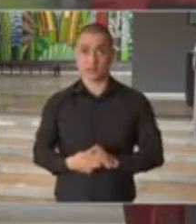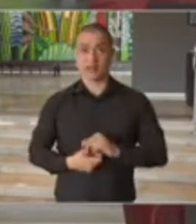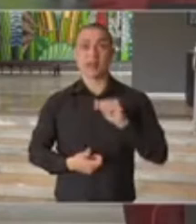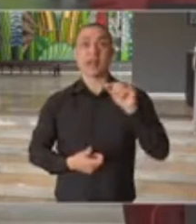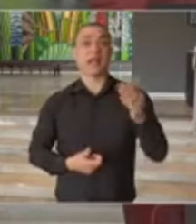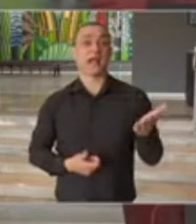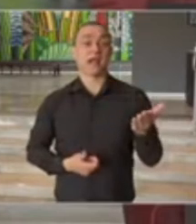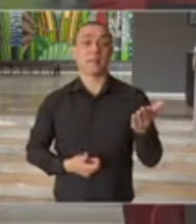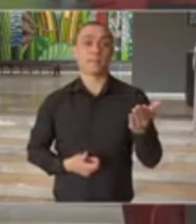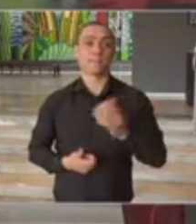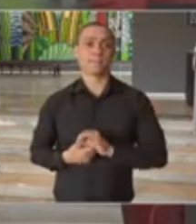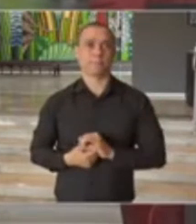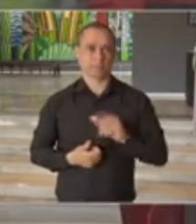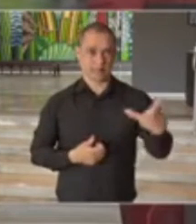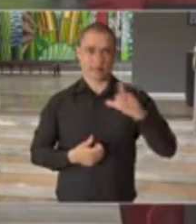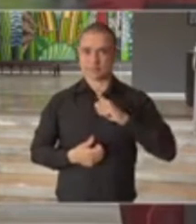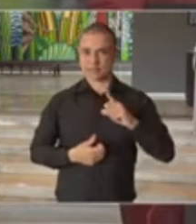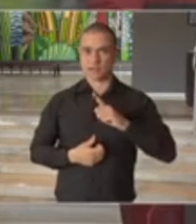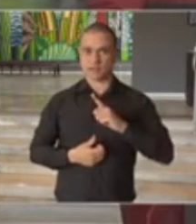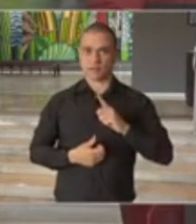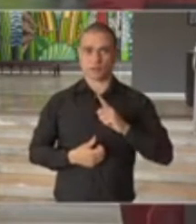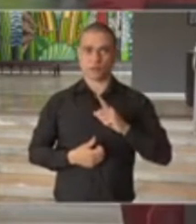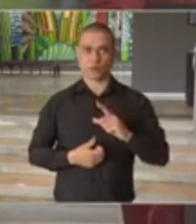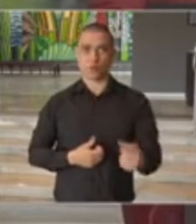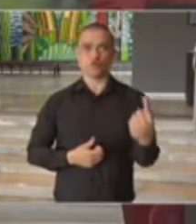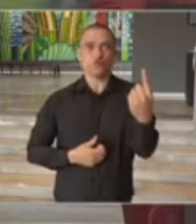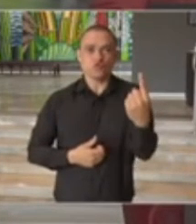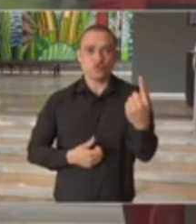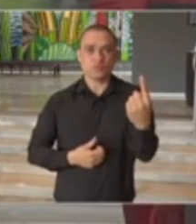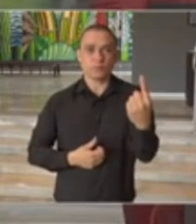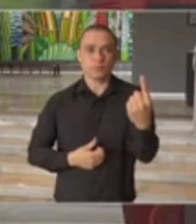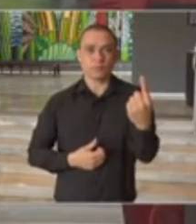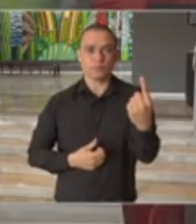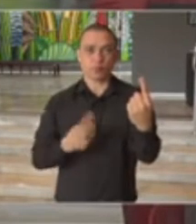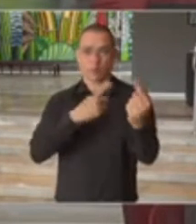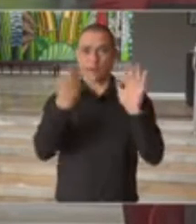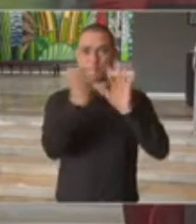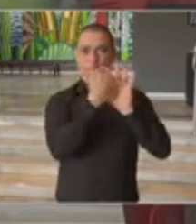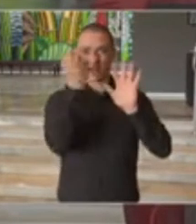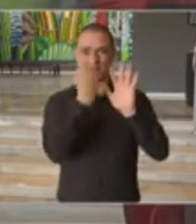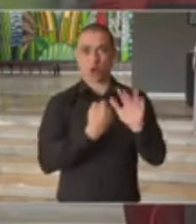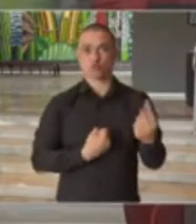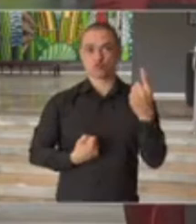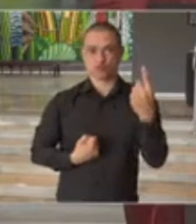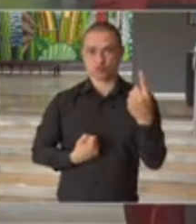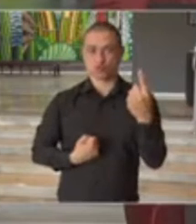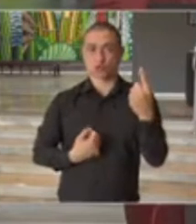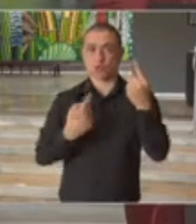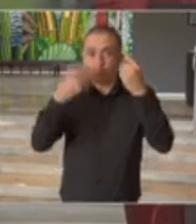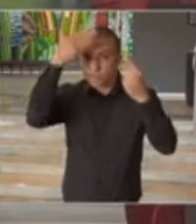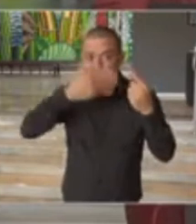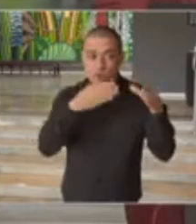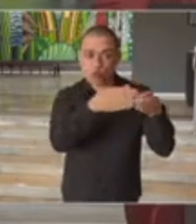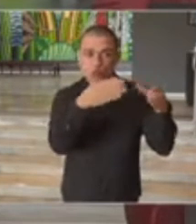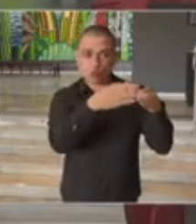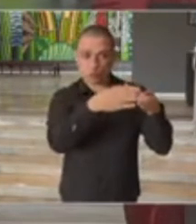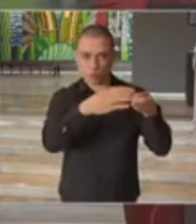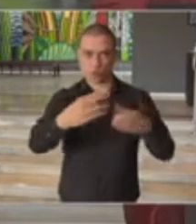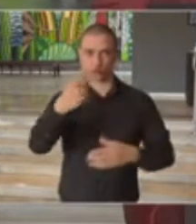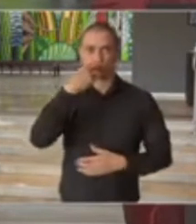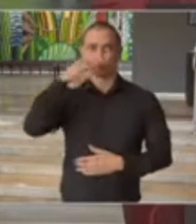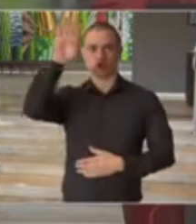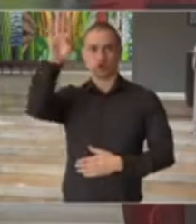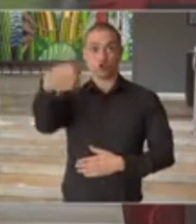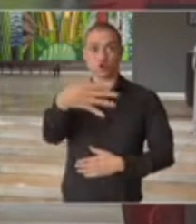fato de existir uma referência, uma marca, identificando um grupo neonazista,